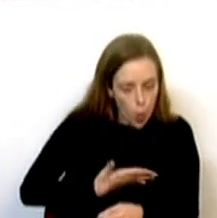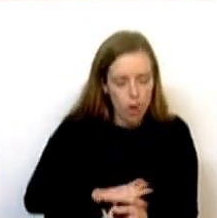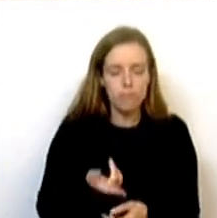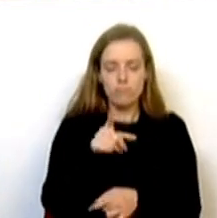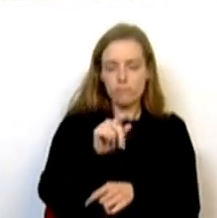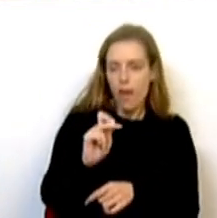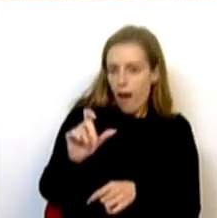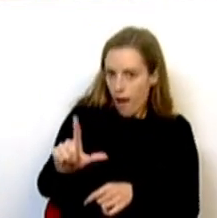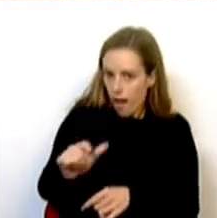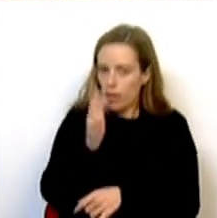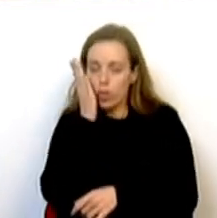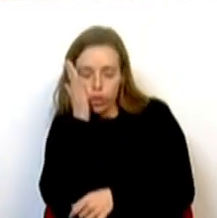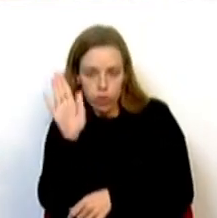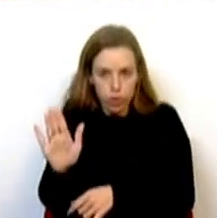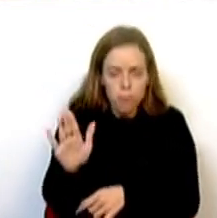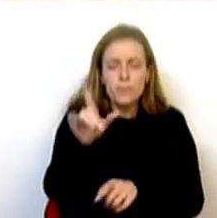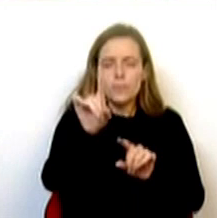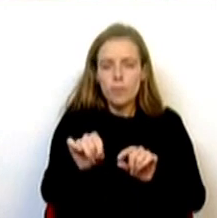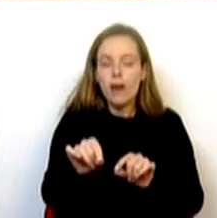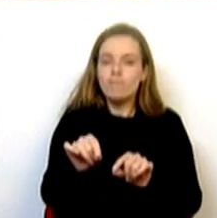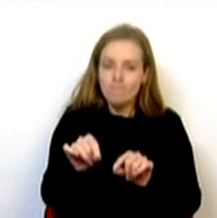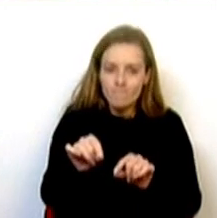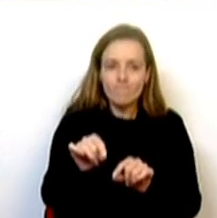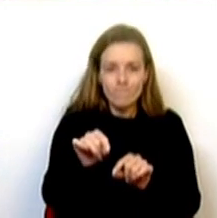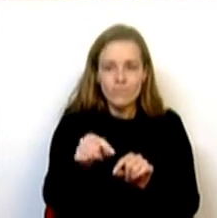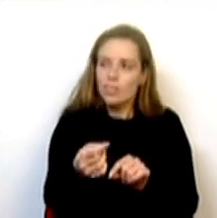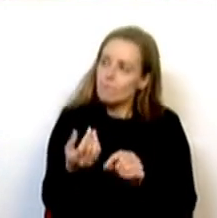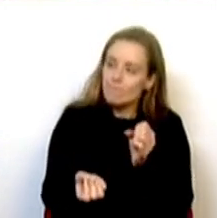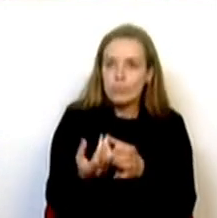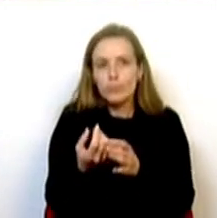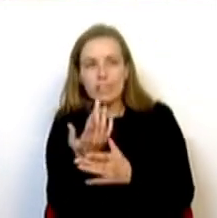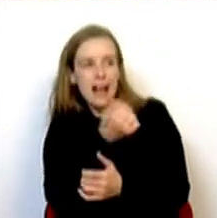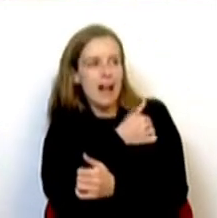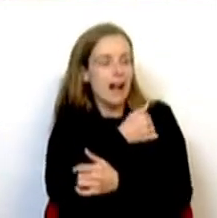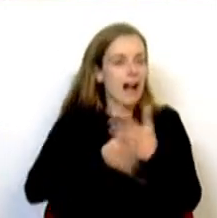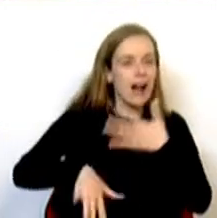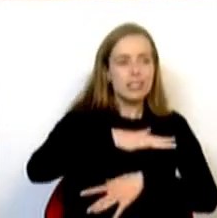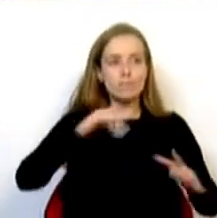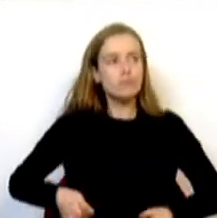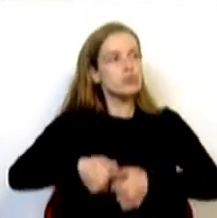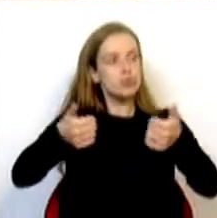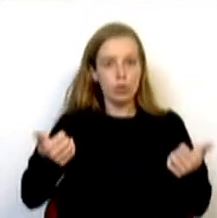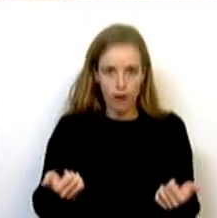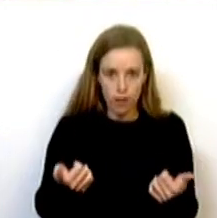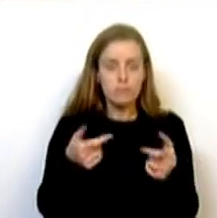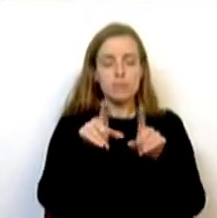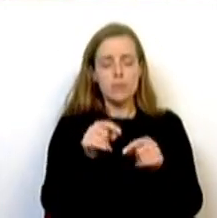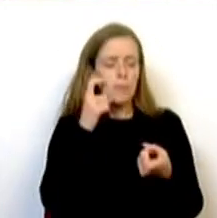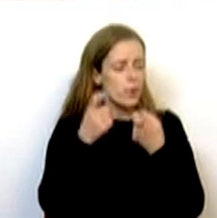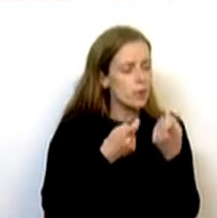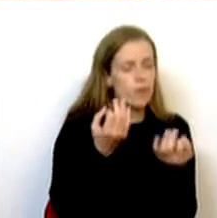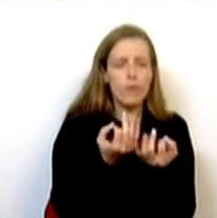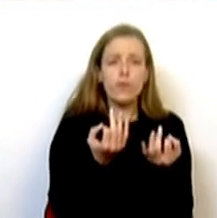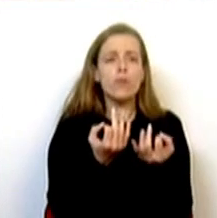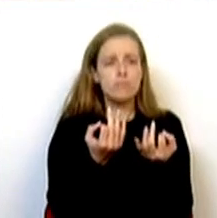importante para recuperar as nossas cidades e para recuperar muito do património edificado nas cidades, é uma procura que